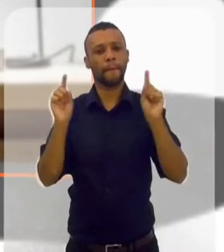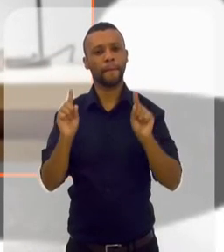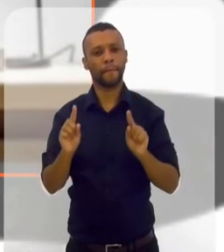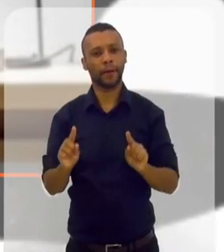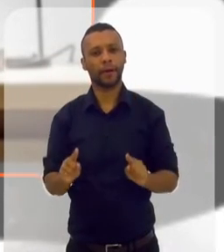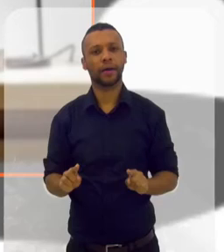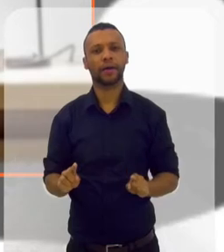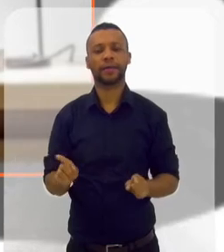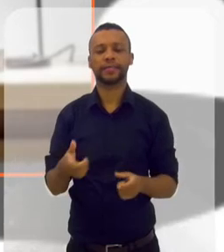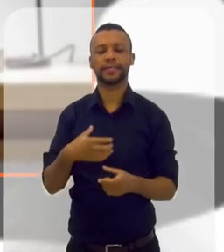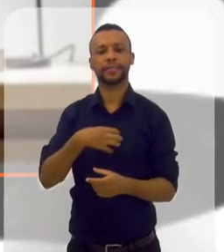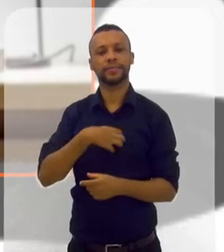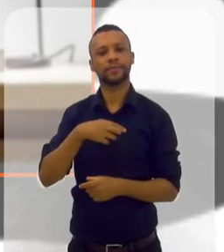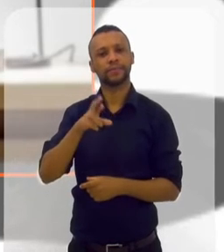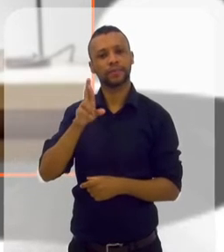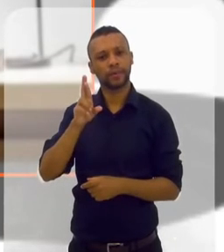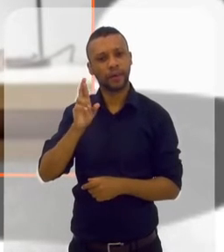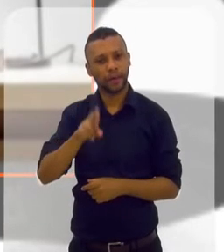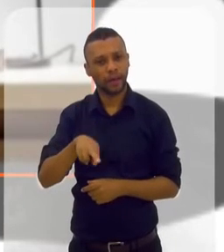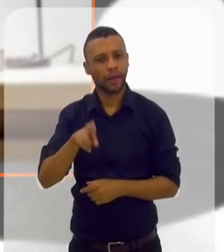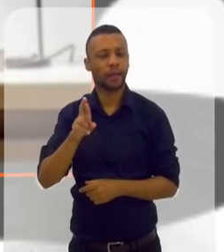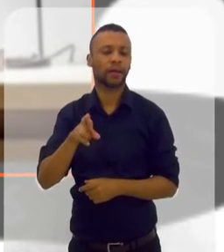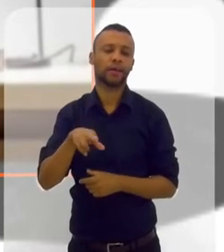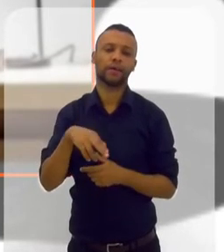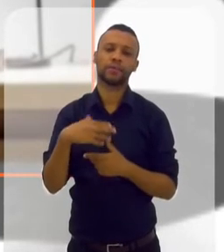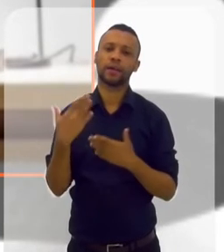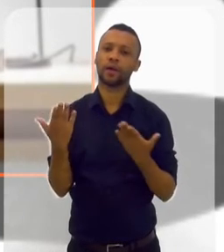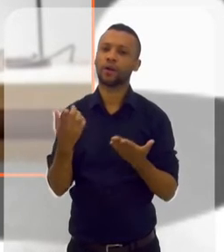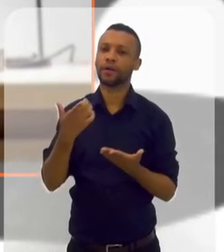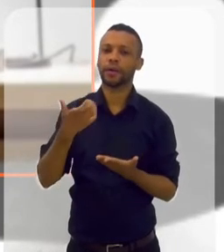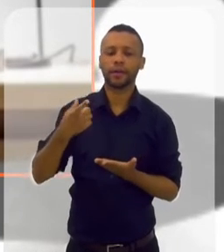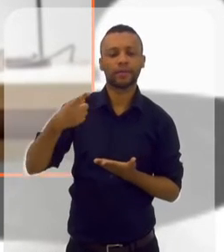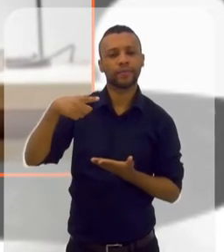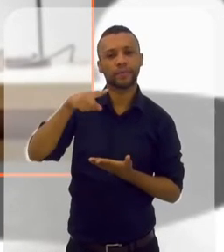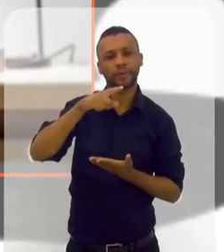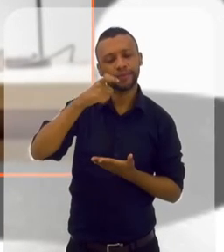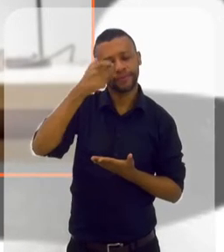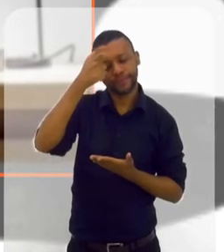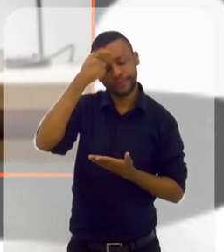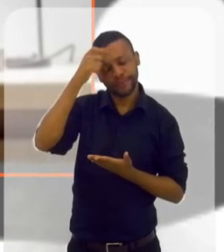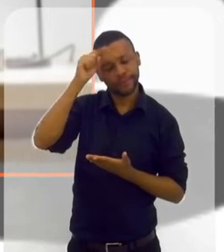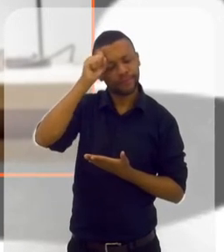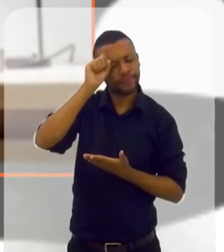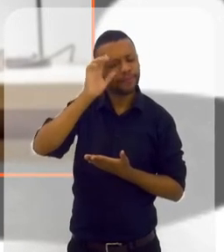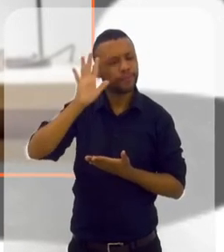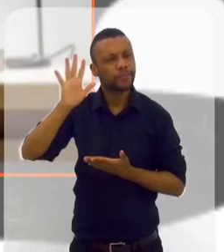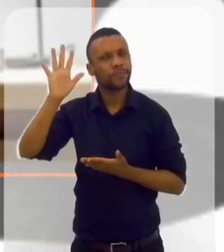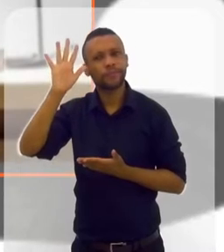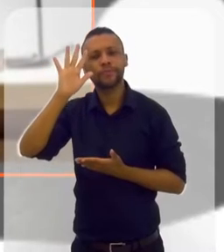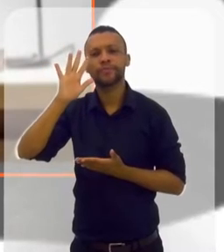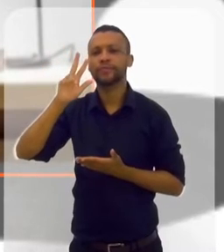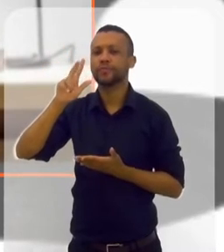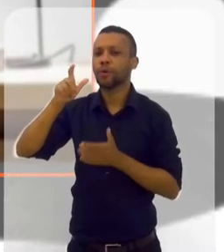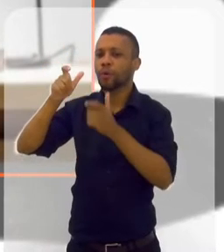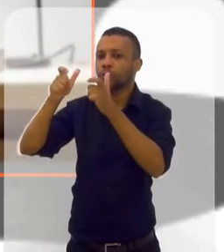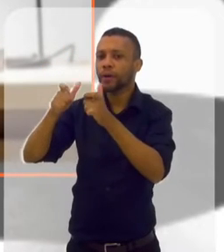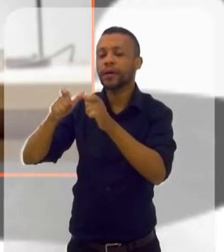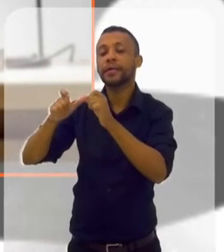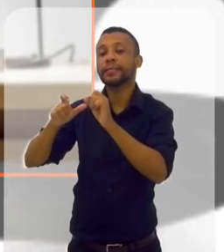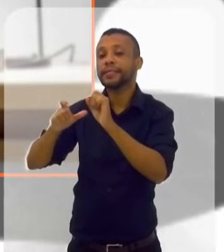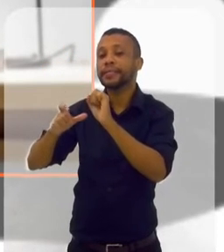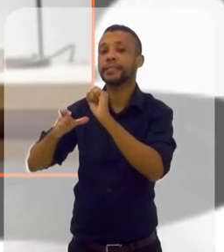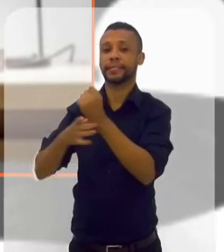Se sentindo totalmente relaxado. E agora eu quero que você permita que seu subconsciente te leve a um lugar seguro.